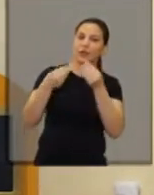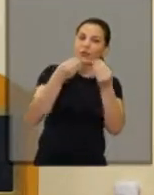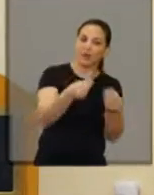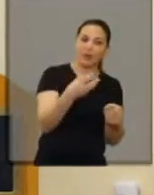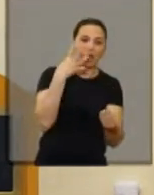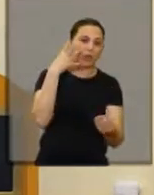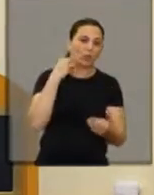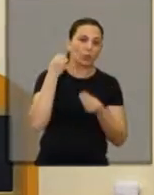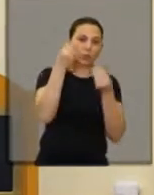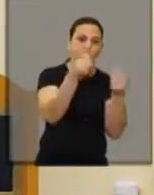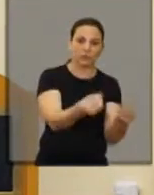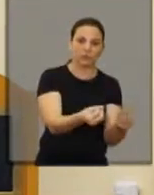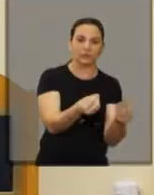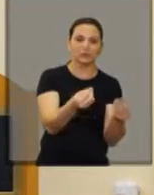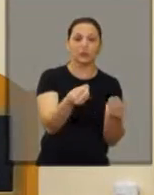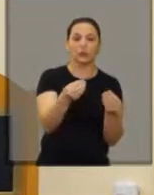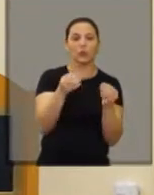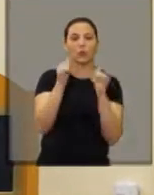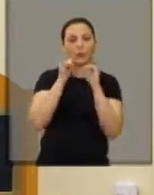aqui da Câmara.